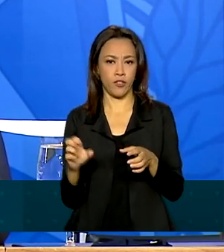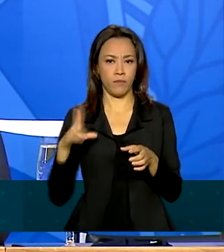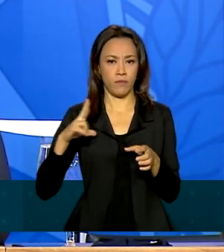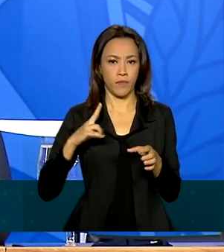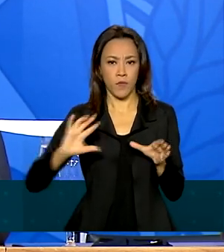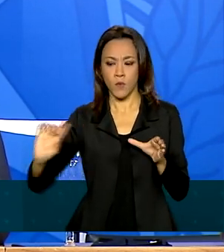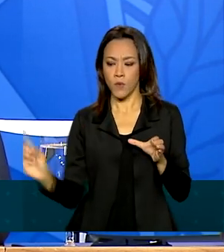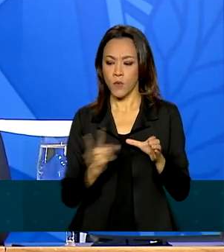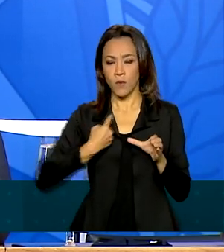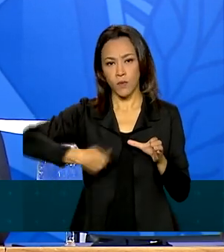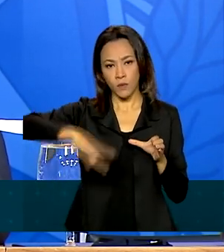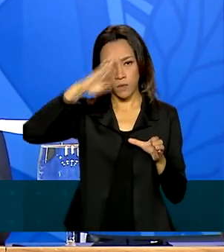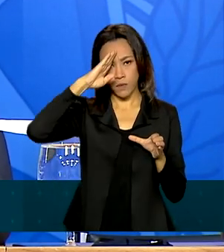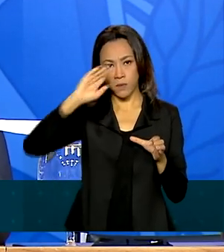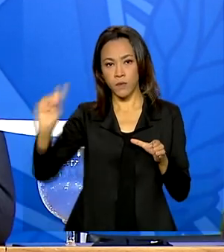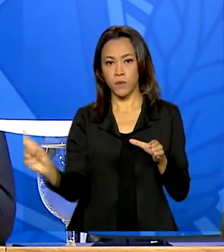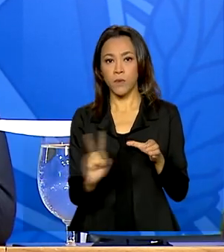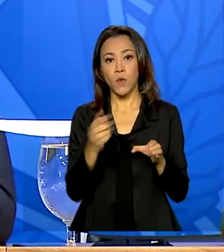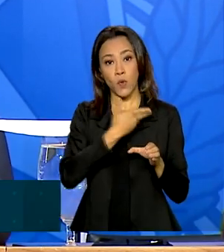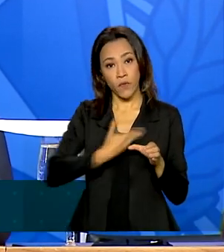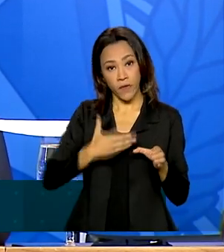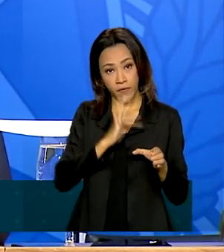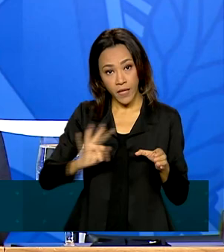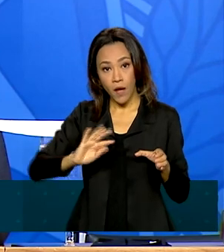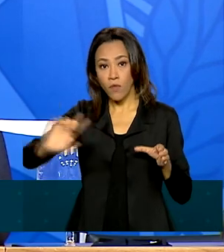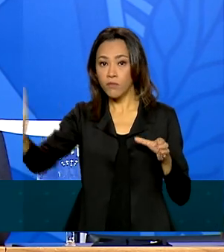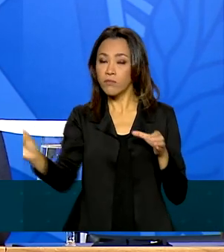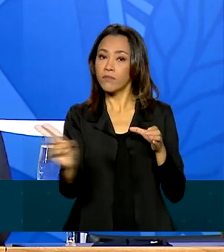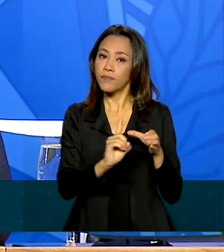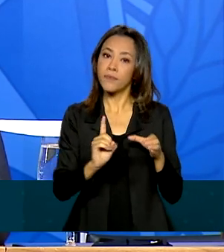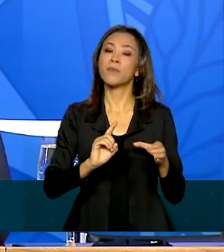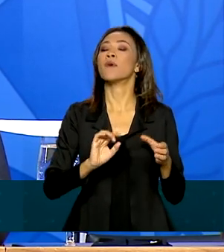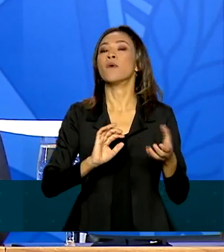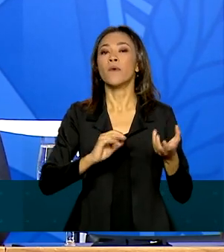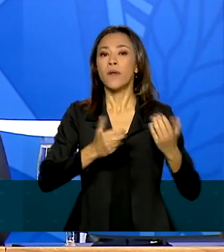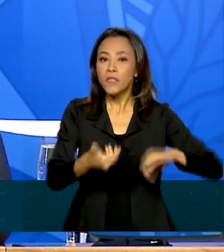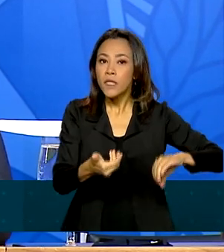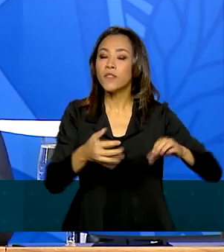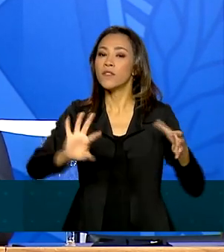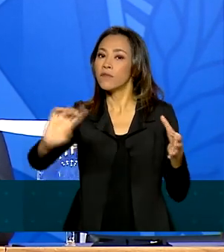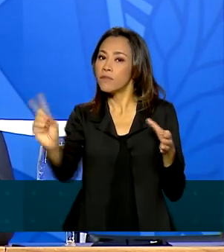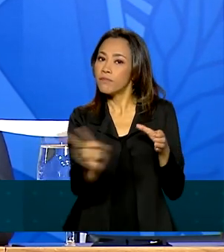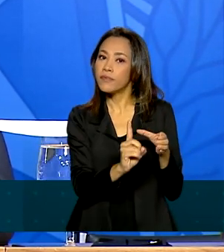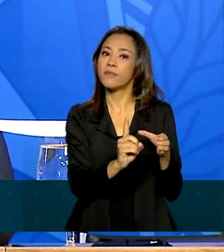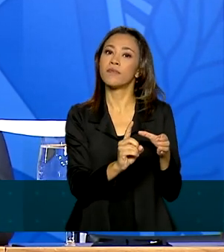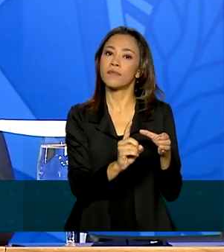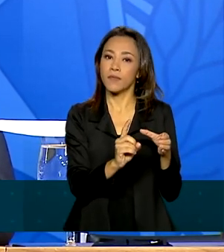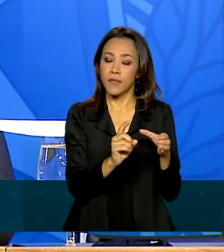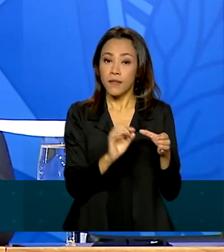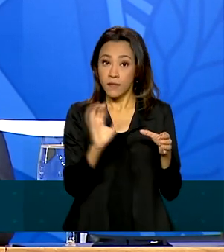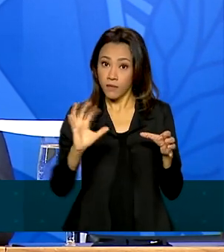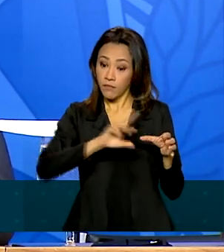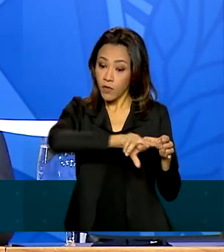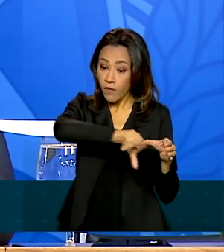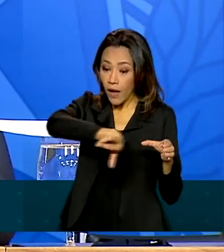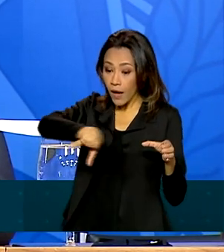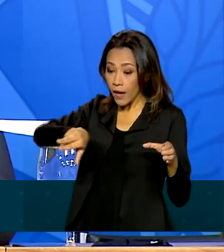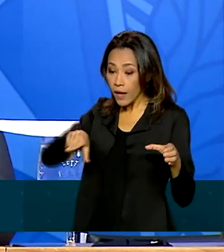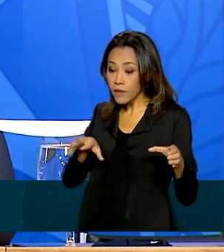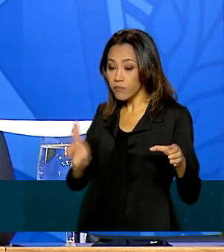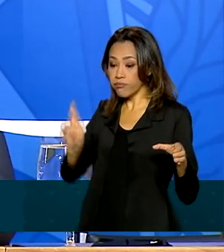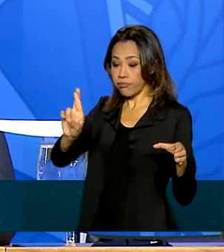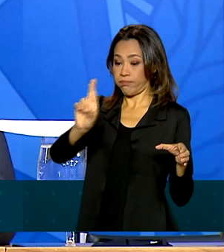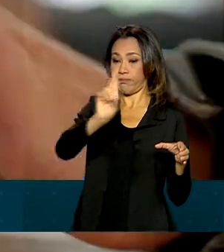federal, o judiciário, o legislativo. E isso, eu diria que vai ser o futuro